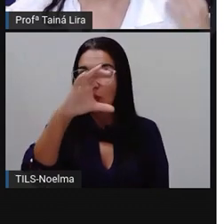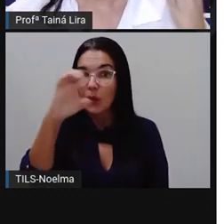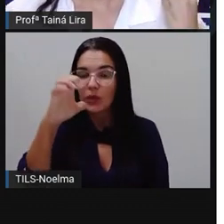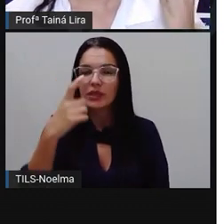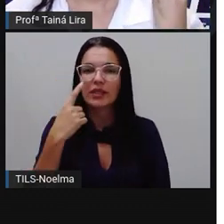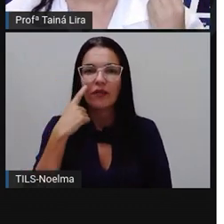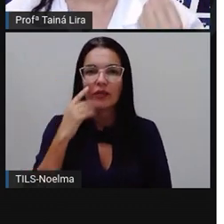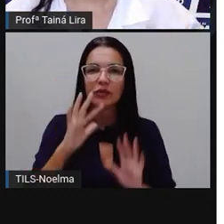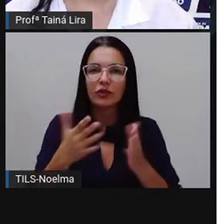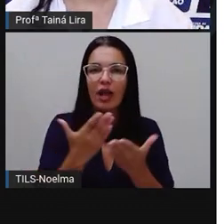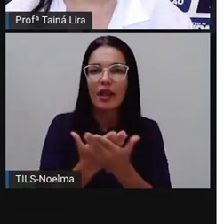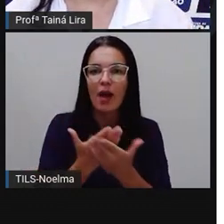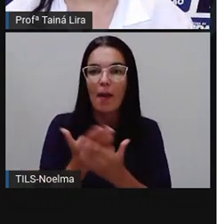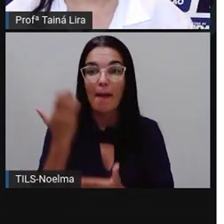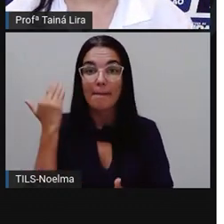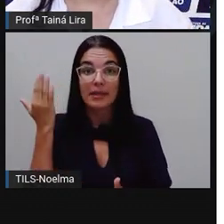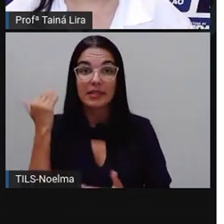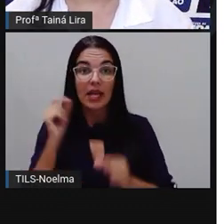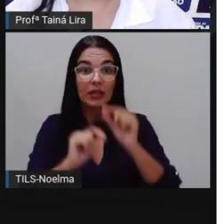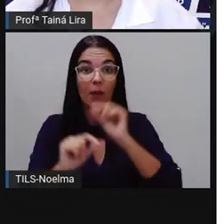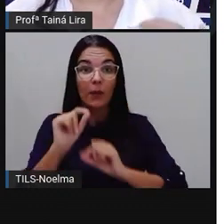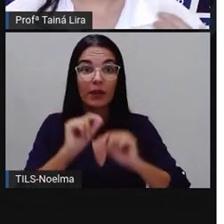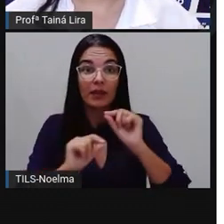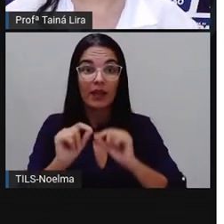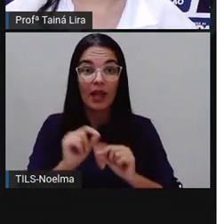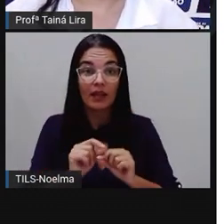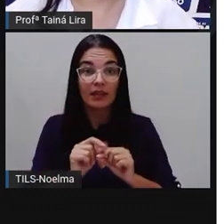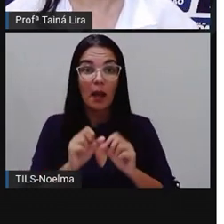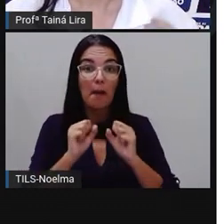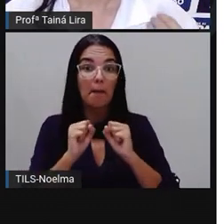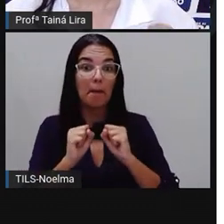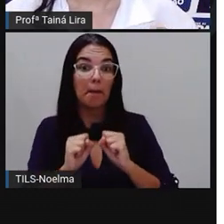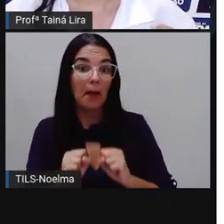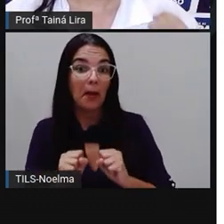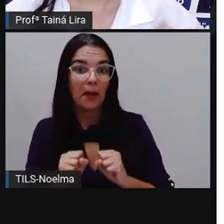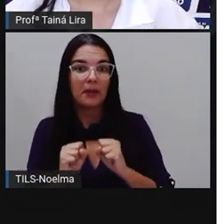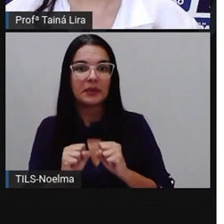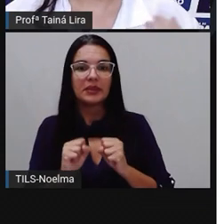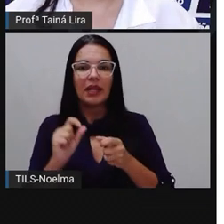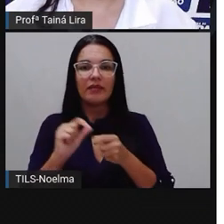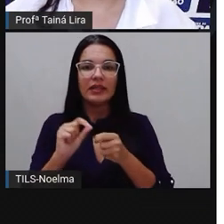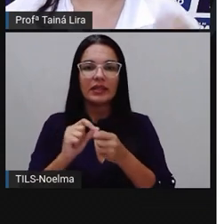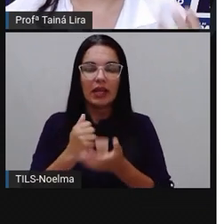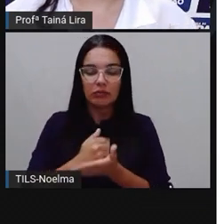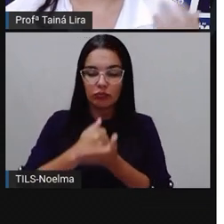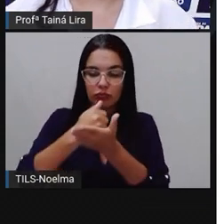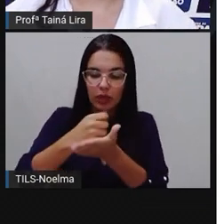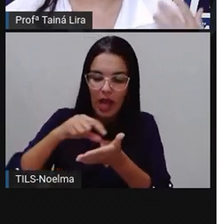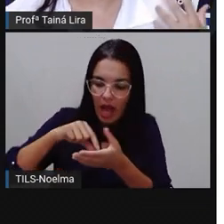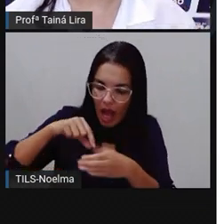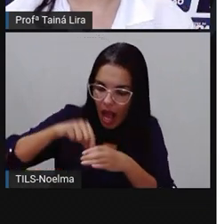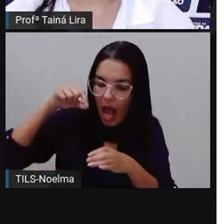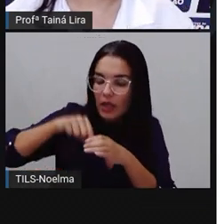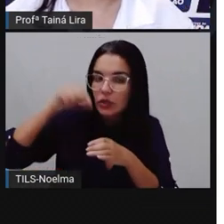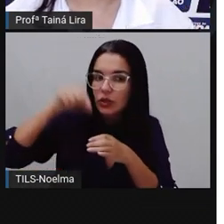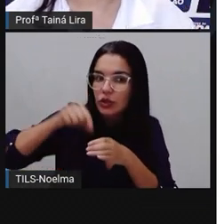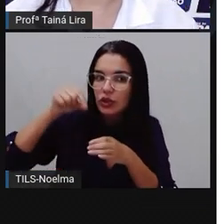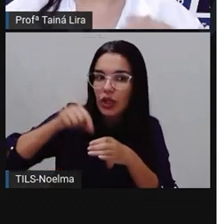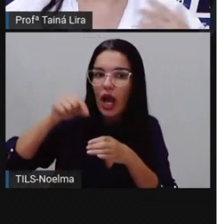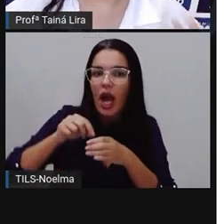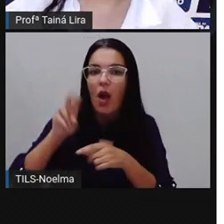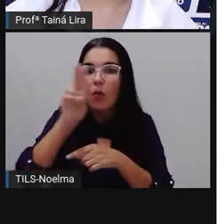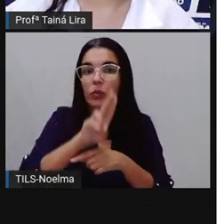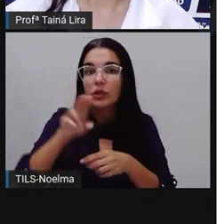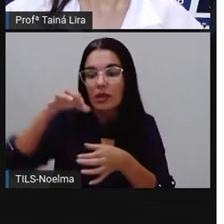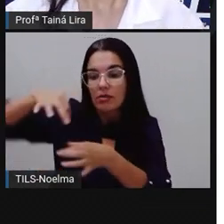disso? Já a erva doce, olha lá, nós conseguimos, ó, fazer um chá aí usando as suas sementes. Então,